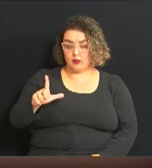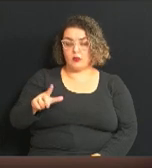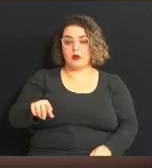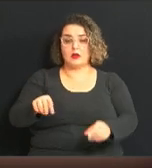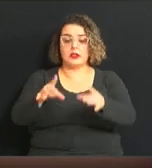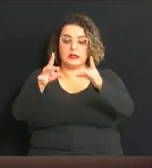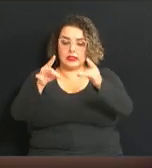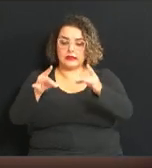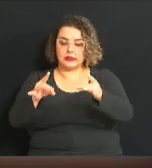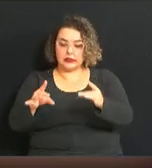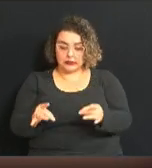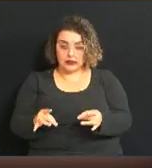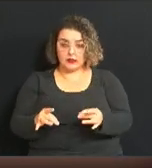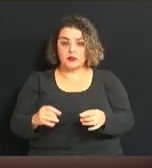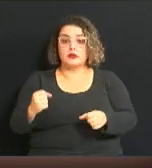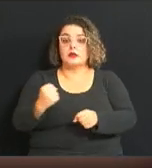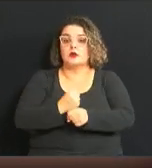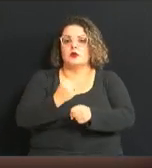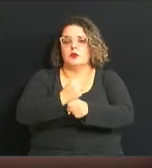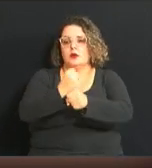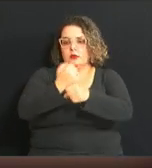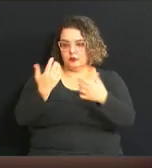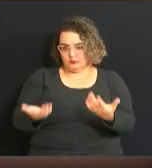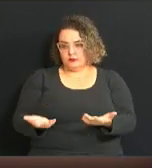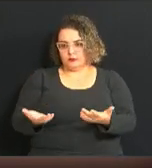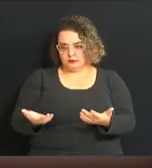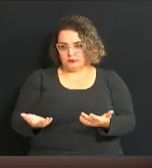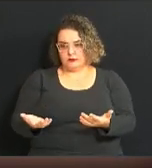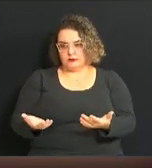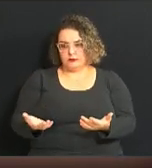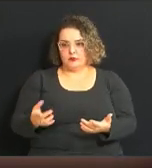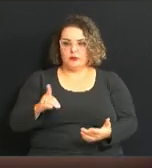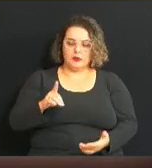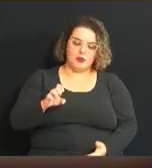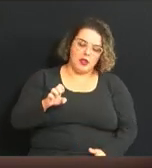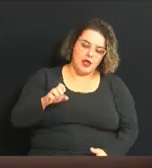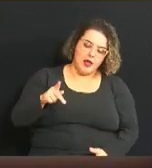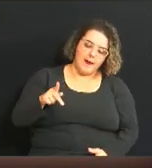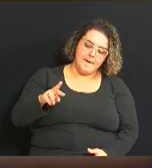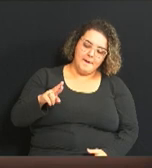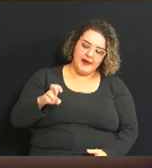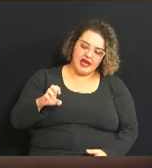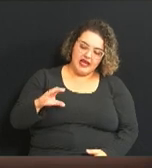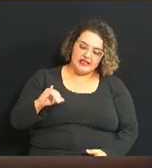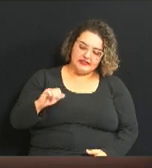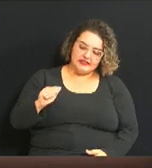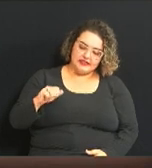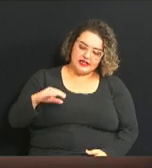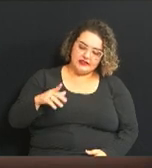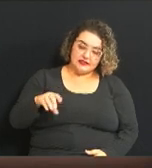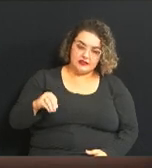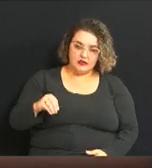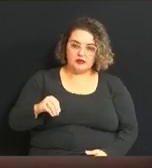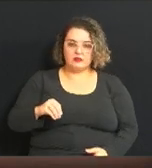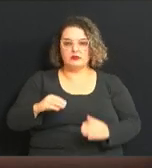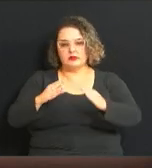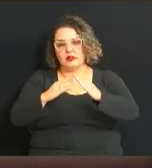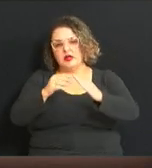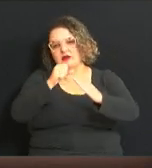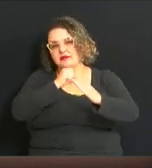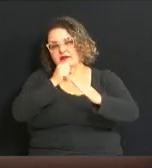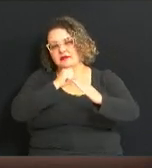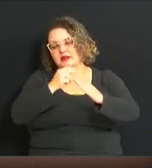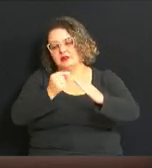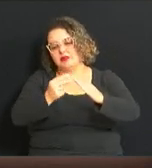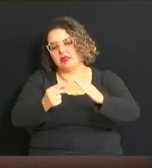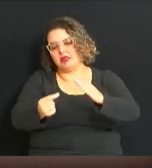definir o valor da construção. Há o fator de depreciação, que desconta, deprecia o imóvel ao longo, com o tempo de vida, dos